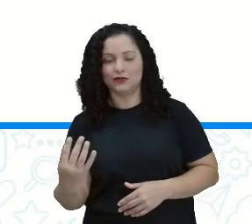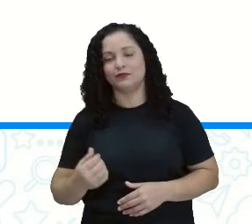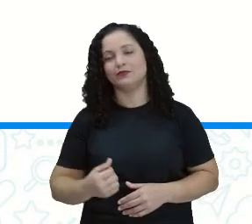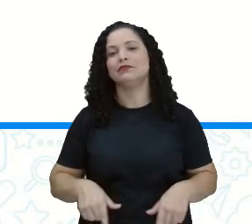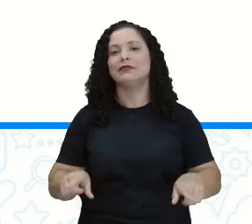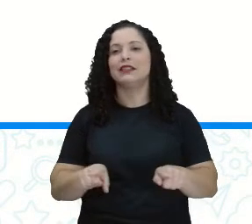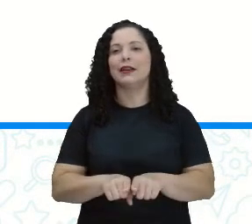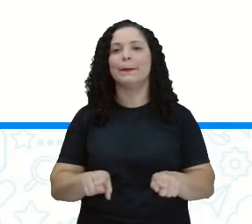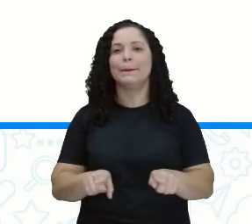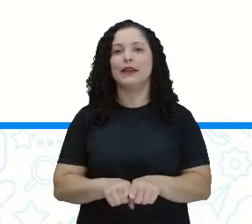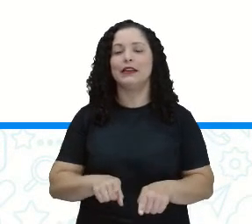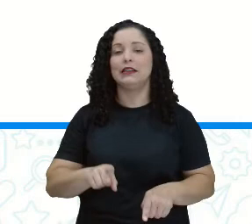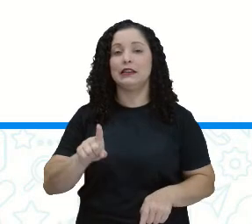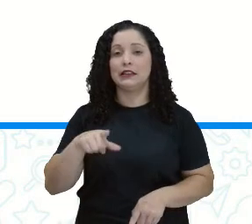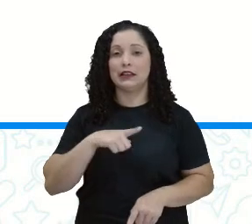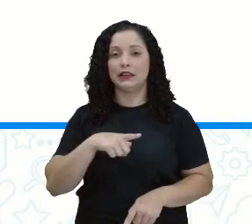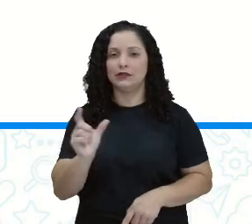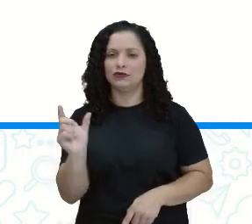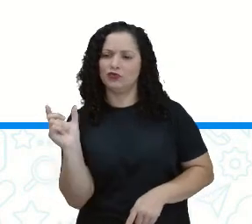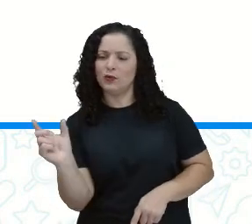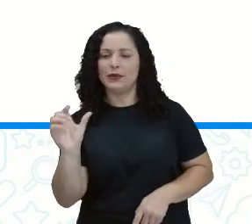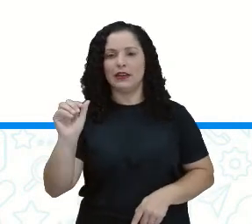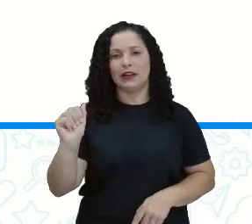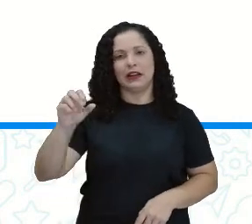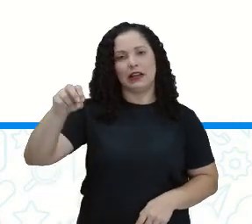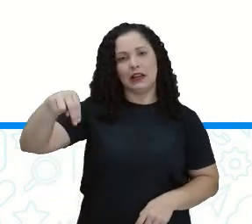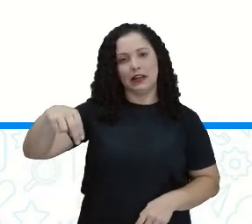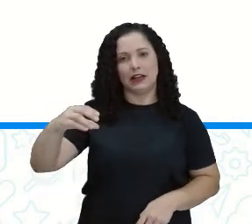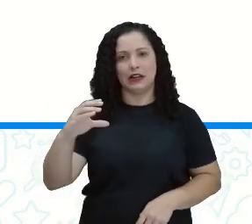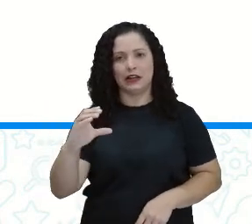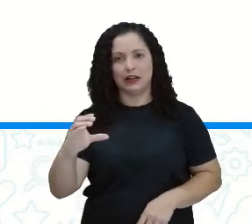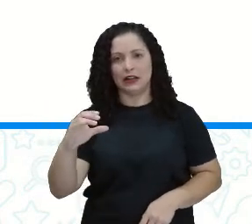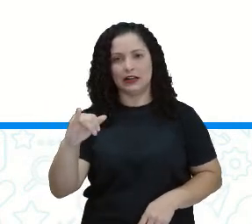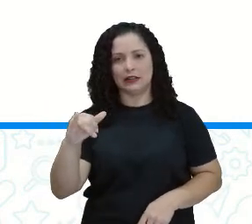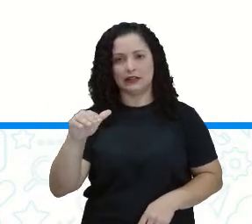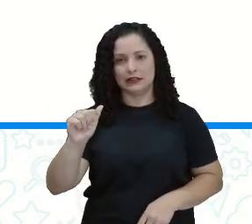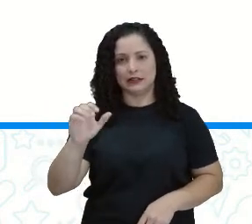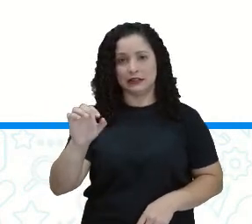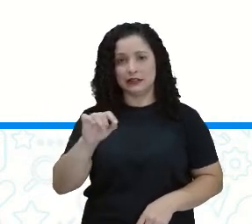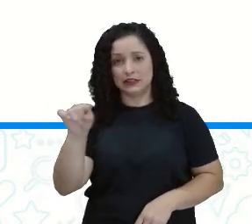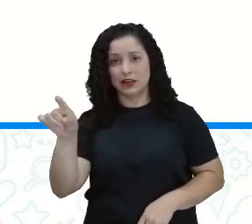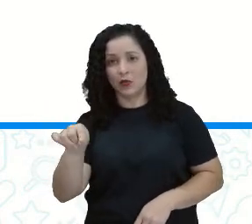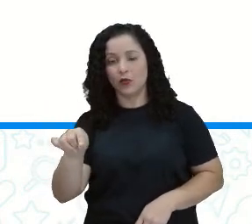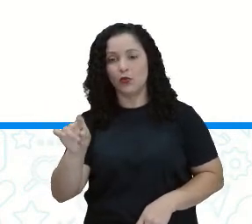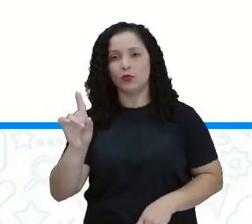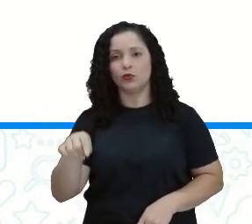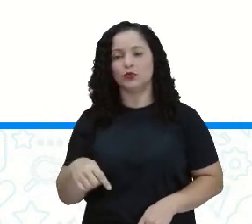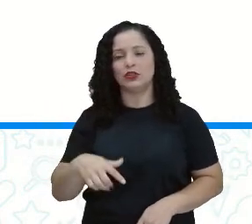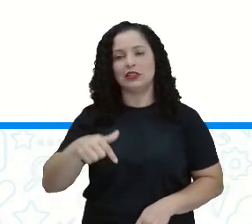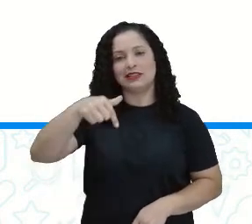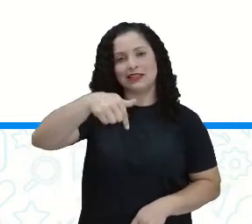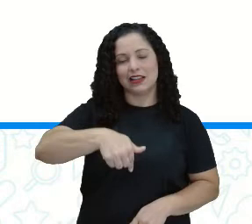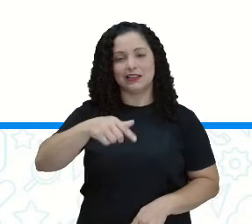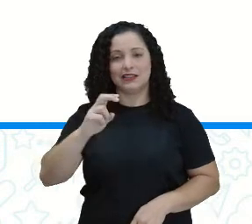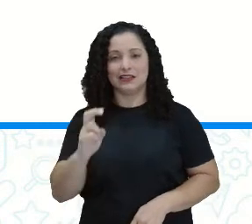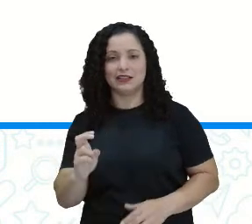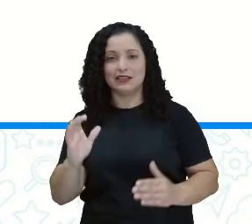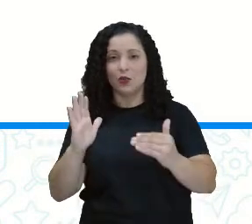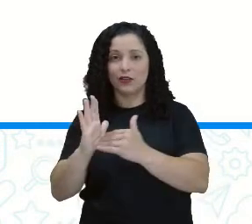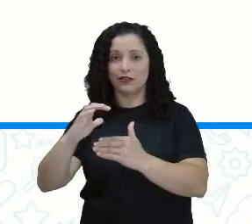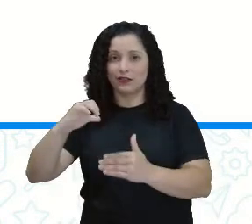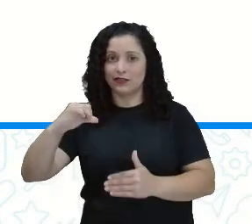ancião. Aqueles dos 75 aos 90 anos.